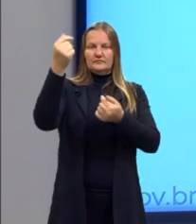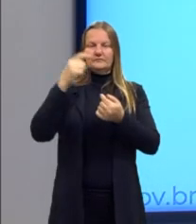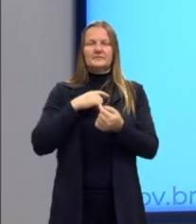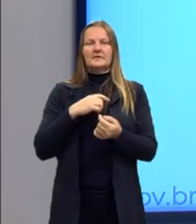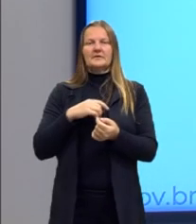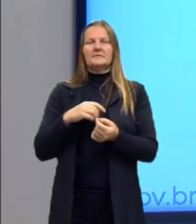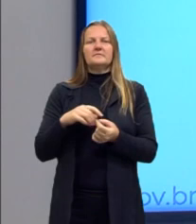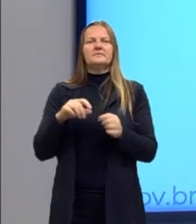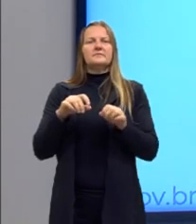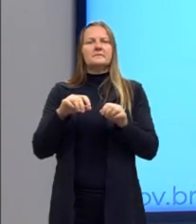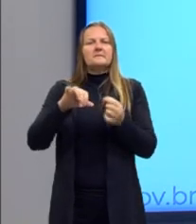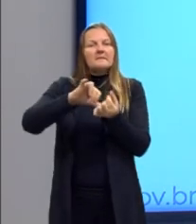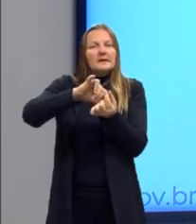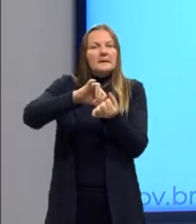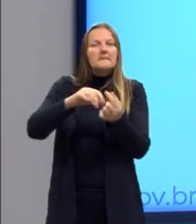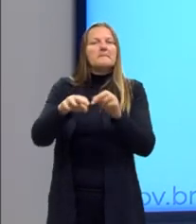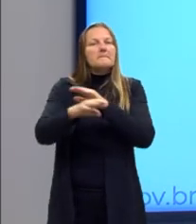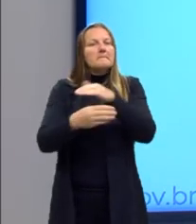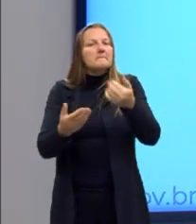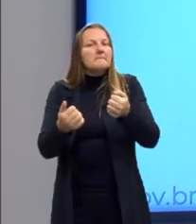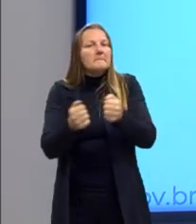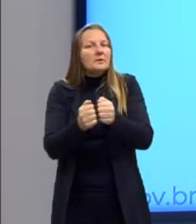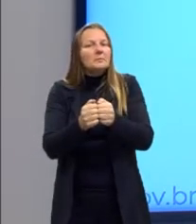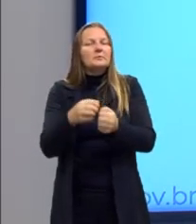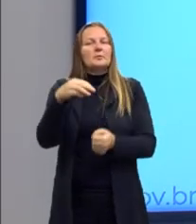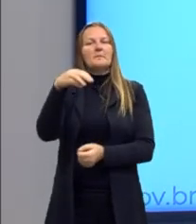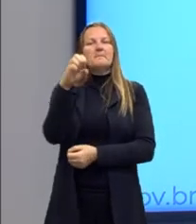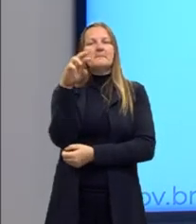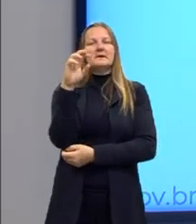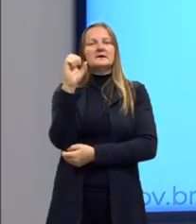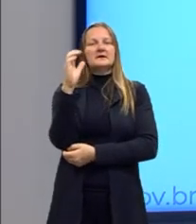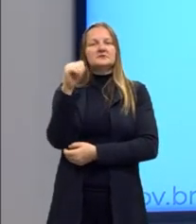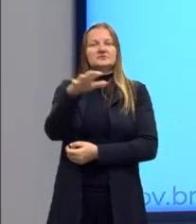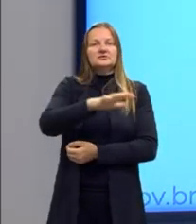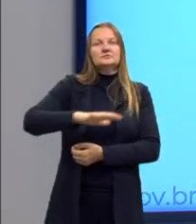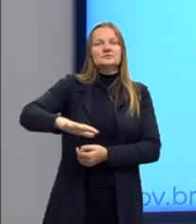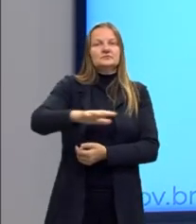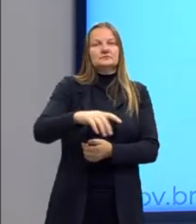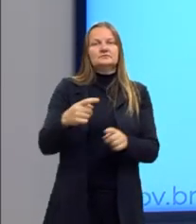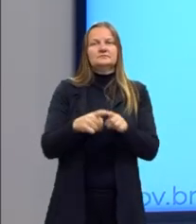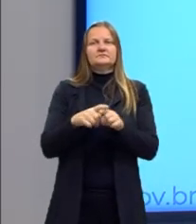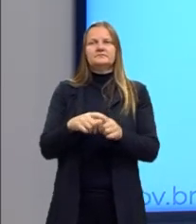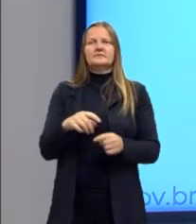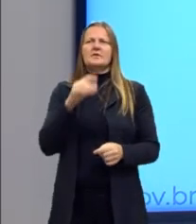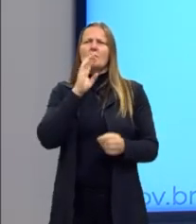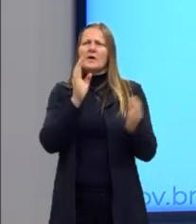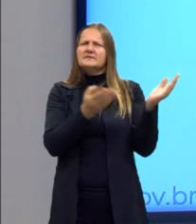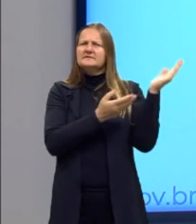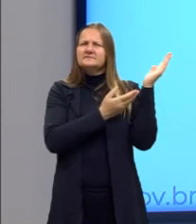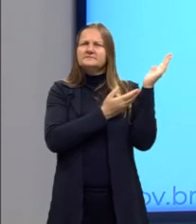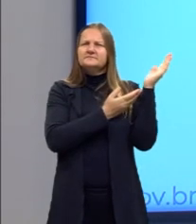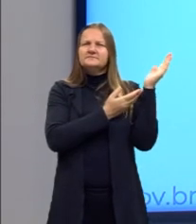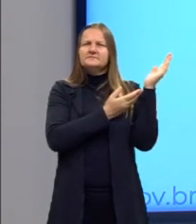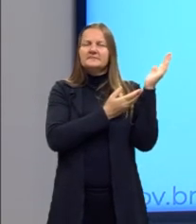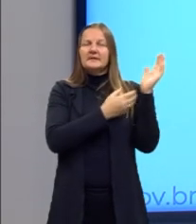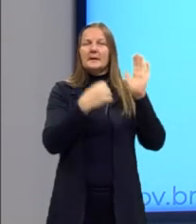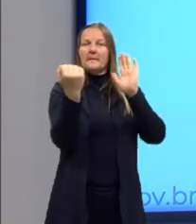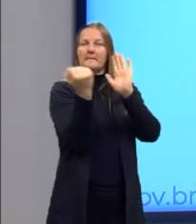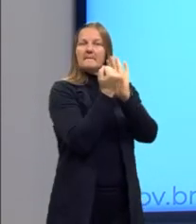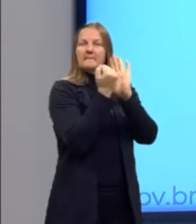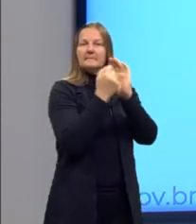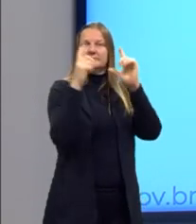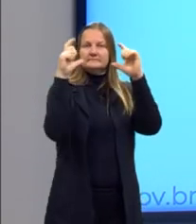mercantilismo, etc. Aqui eu trago duas imagens. Olha só, essa do homem vetruviano. É bem interessante, olha só.